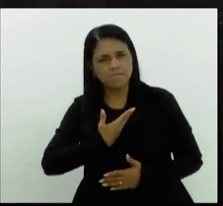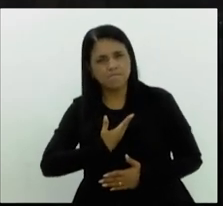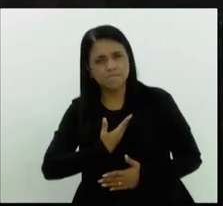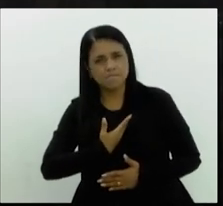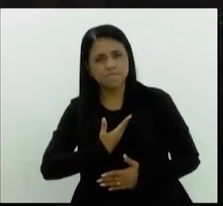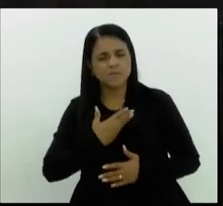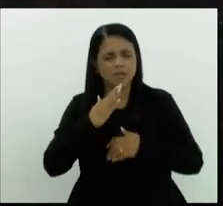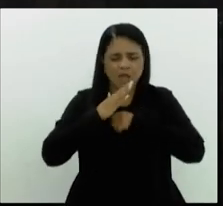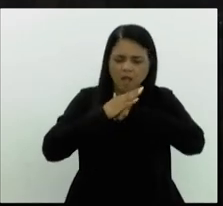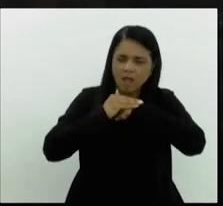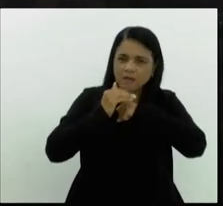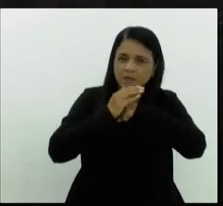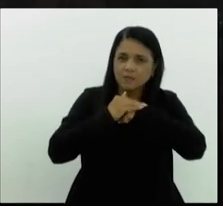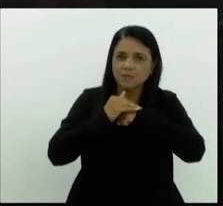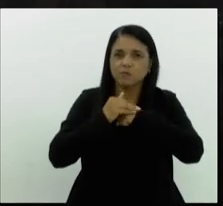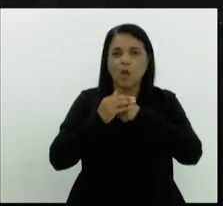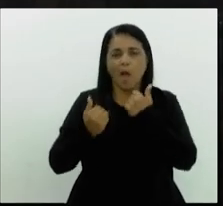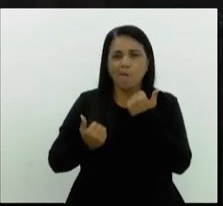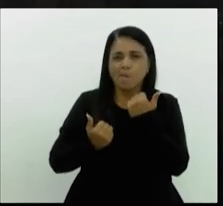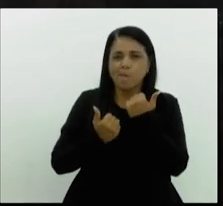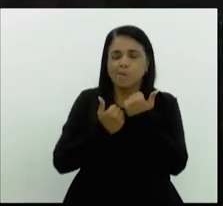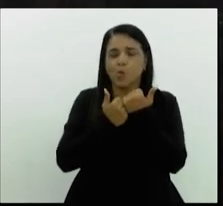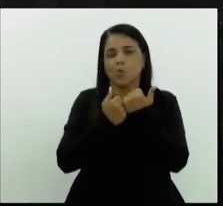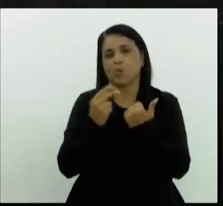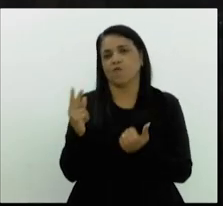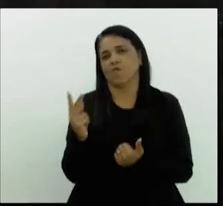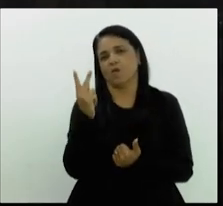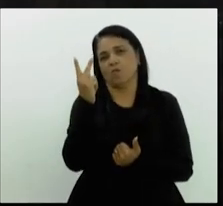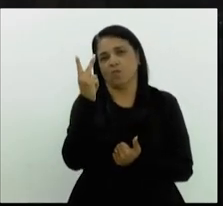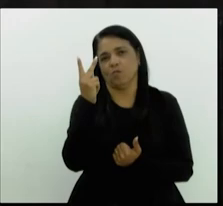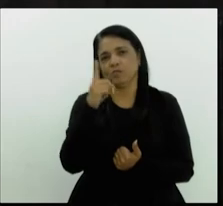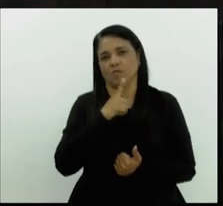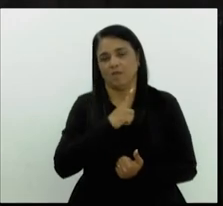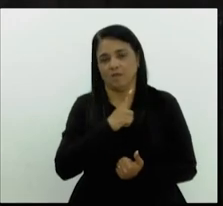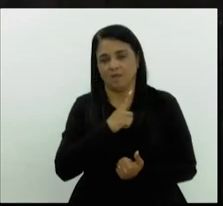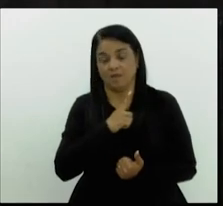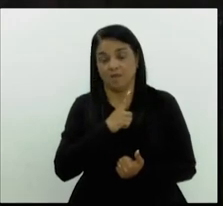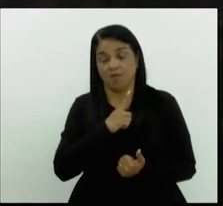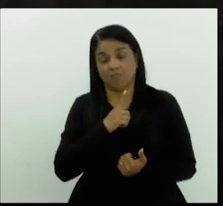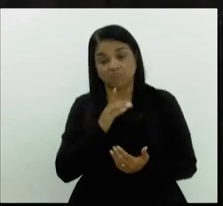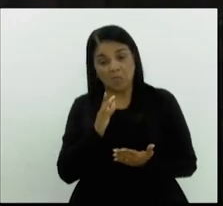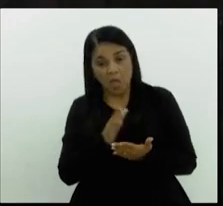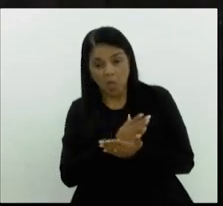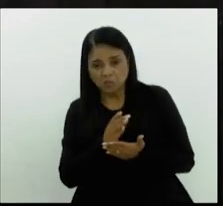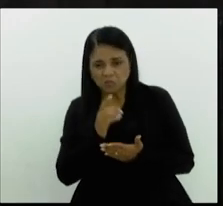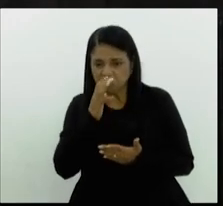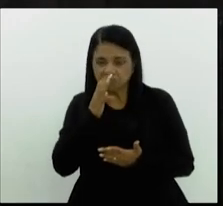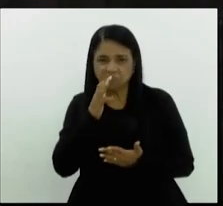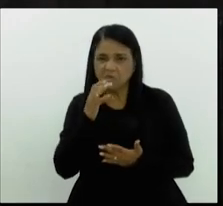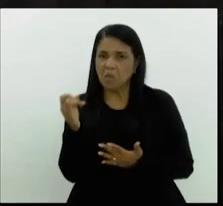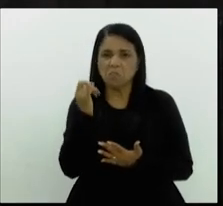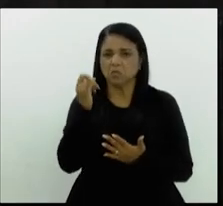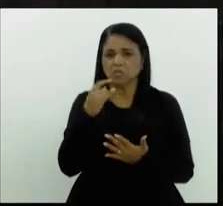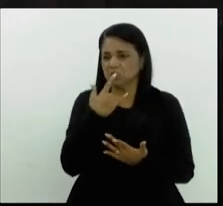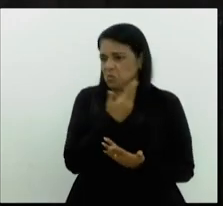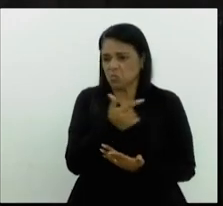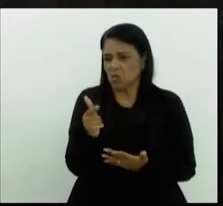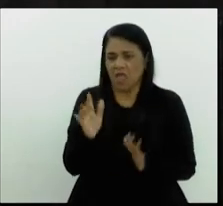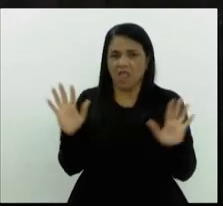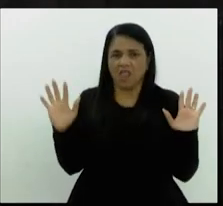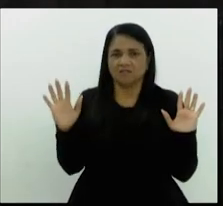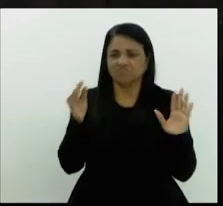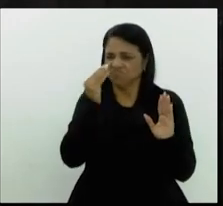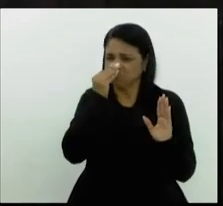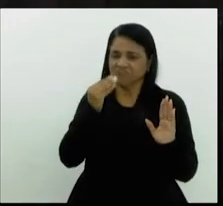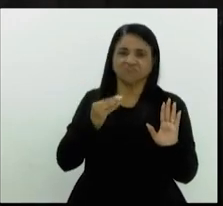marcam pelo seu carinho, pelo seu apoio, valiosíssimo, e muitos não dão importância. Eu, particularmente, dou muita importância